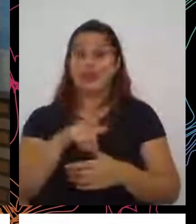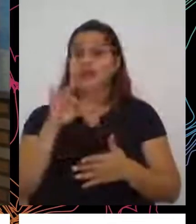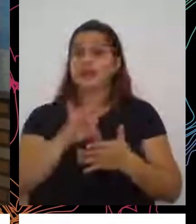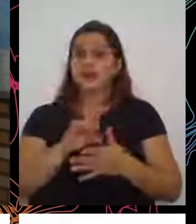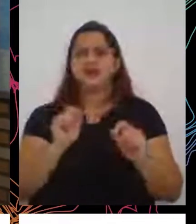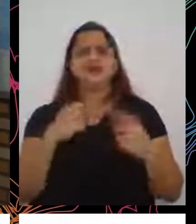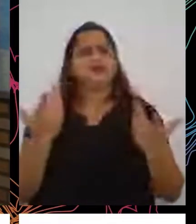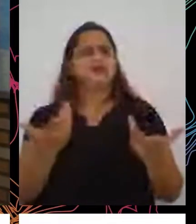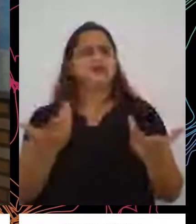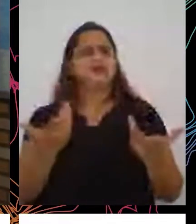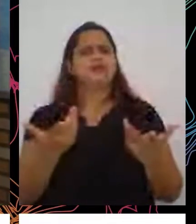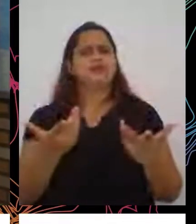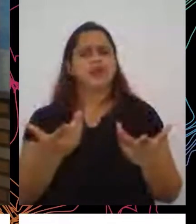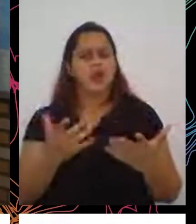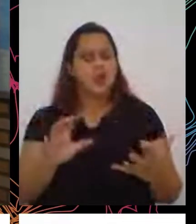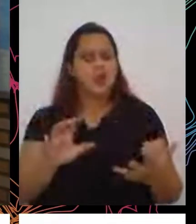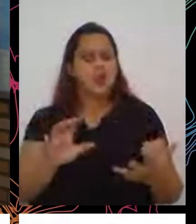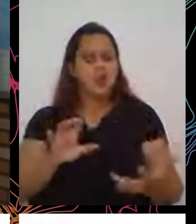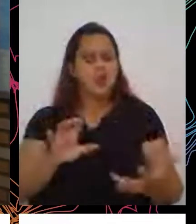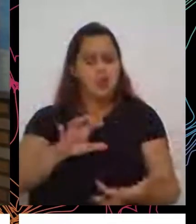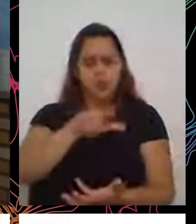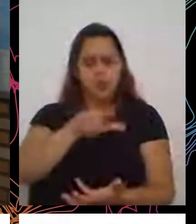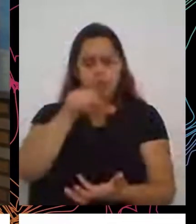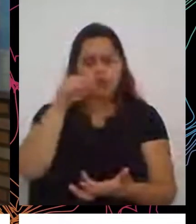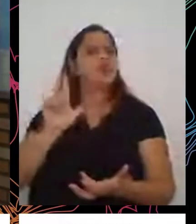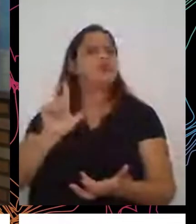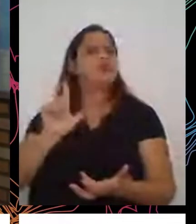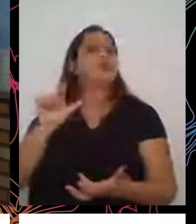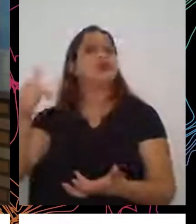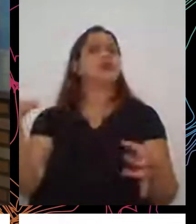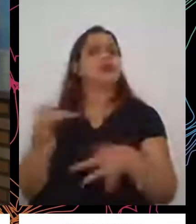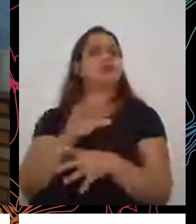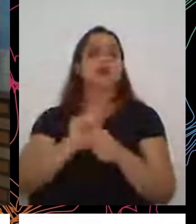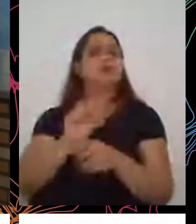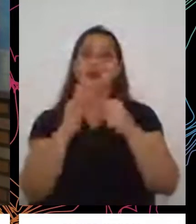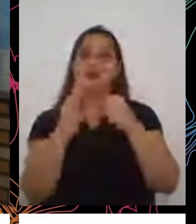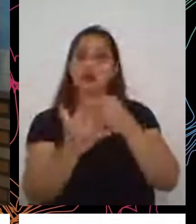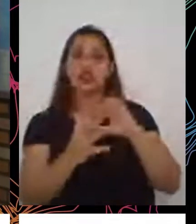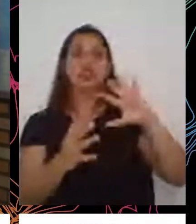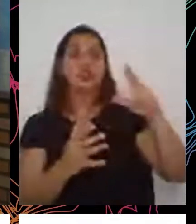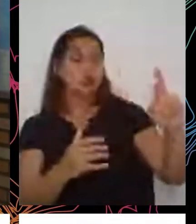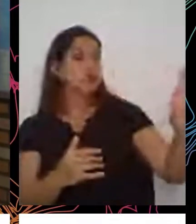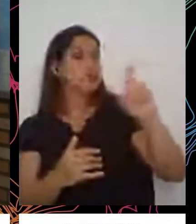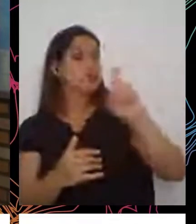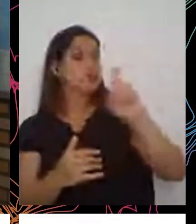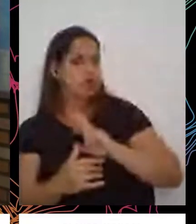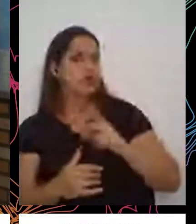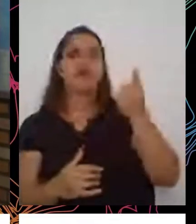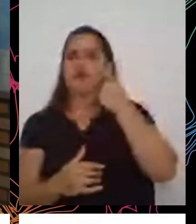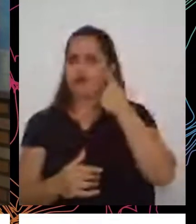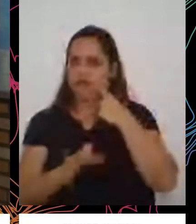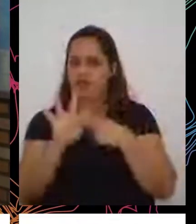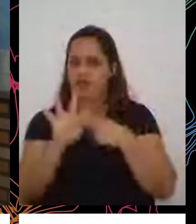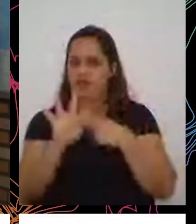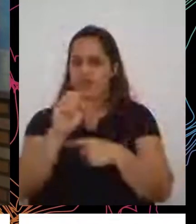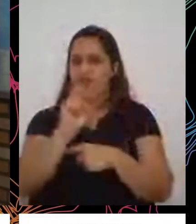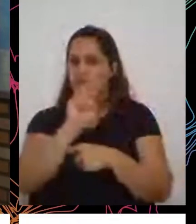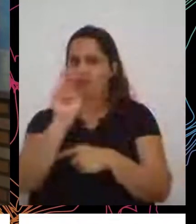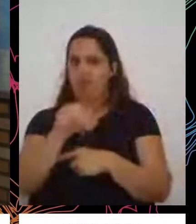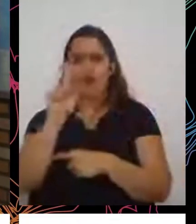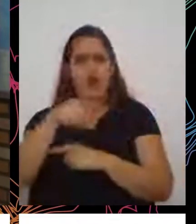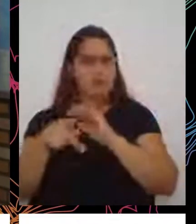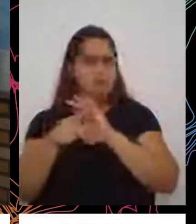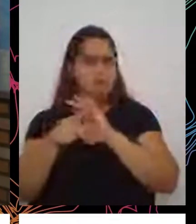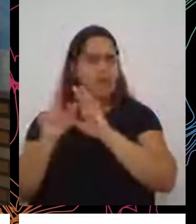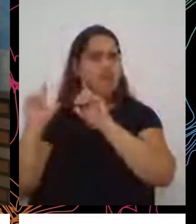pós-pandemia, que mundo nós queremos. E todos são unânimes. E olha que o Fórum Econômico Mundial é extremamente conservador. E todos